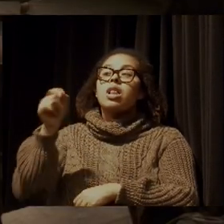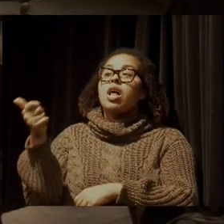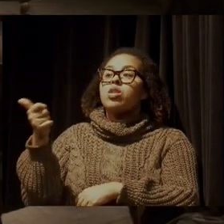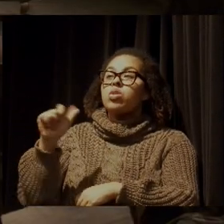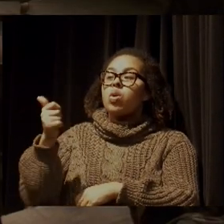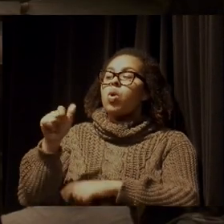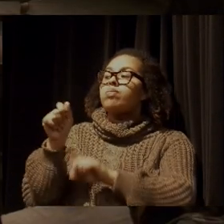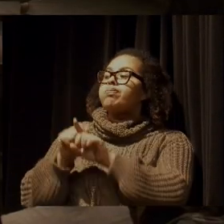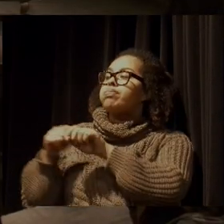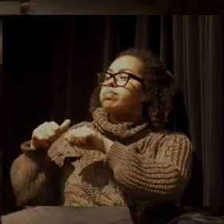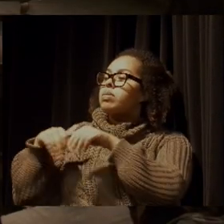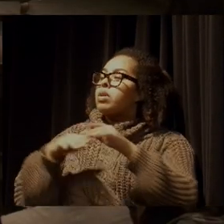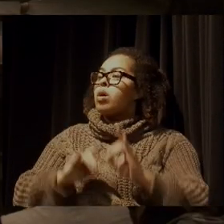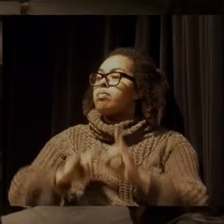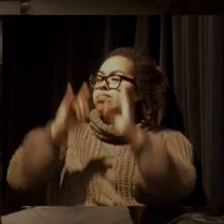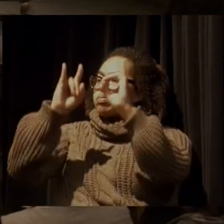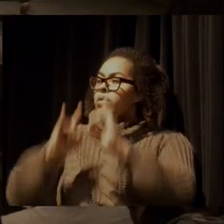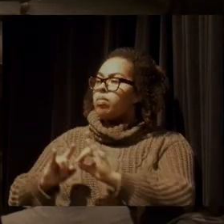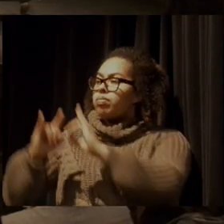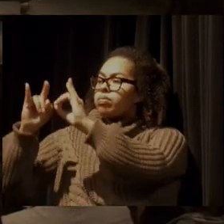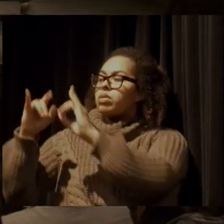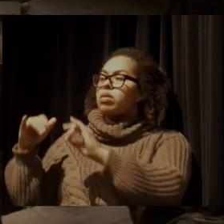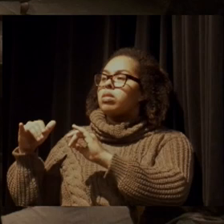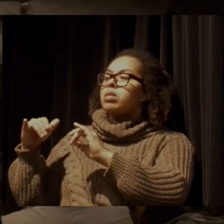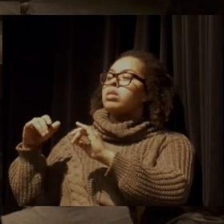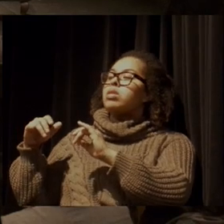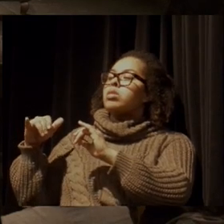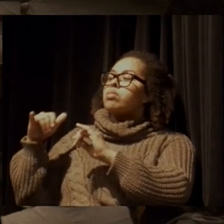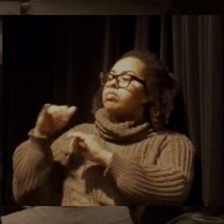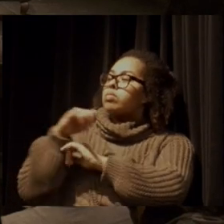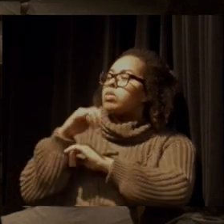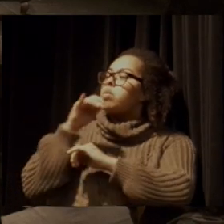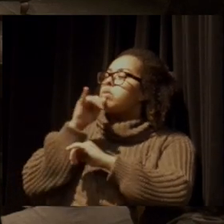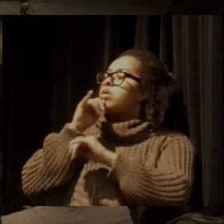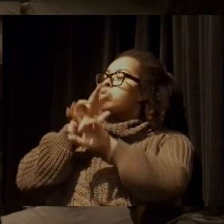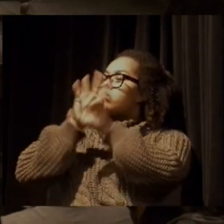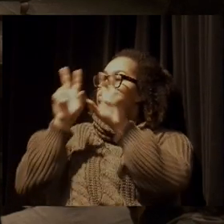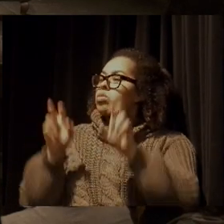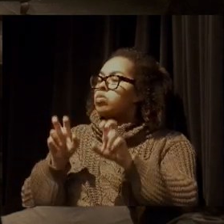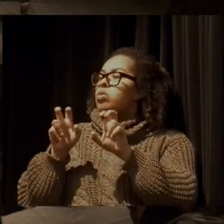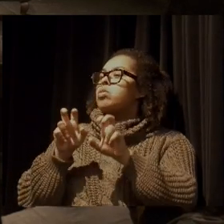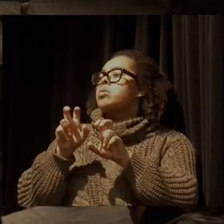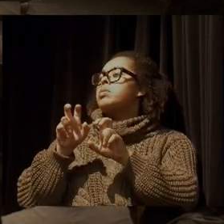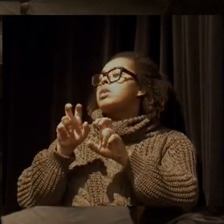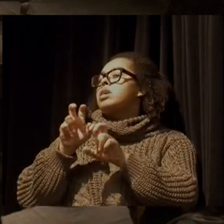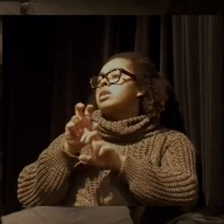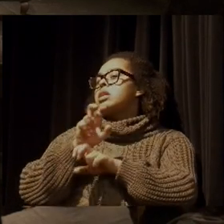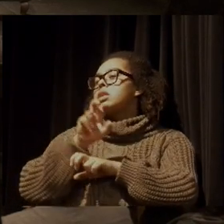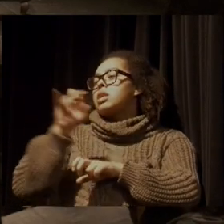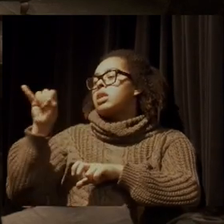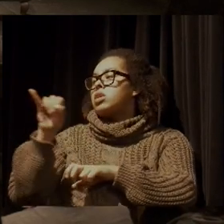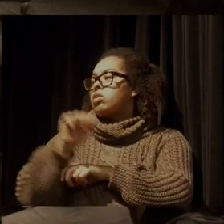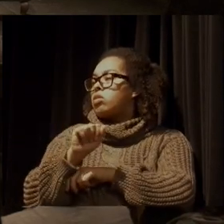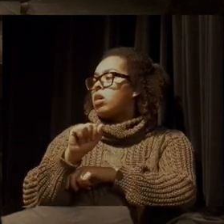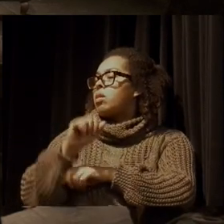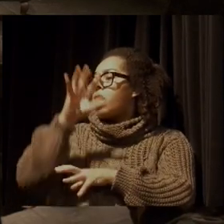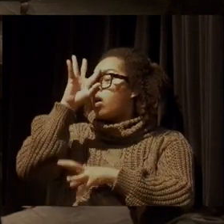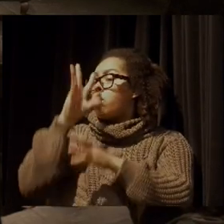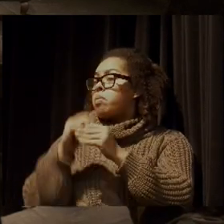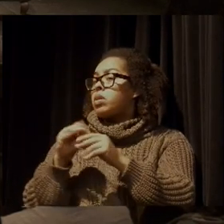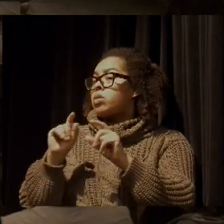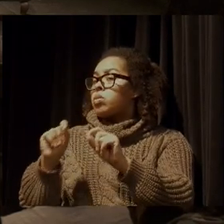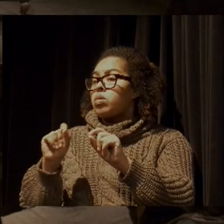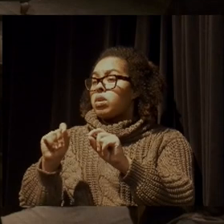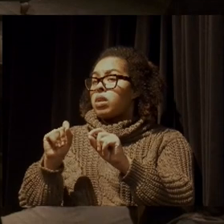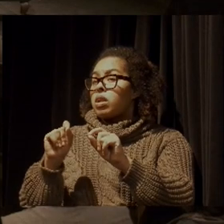setembro, é que há um relatório de todas as agências de inteligência americana, Denise, e a conclusão que lhes chegam